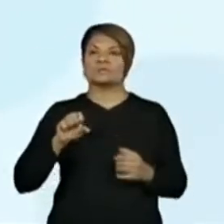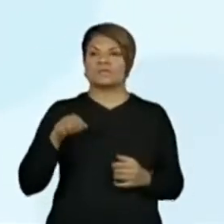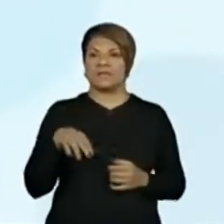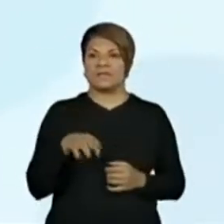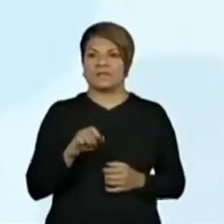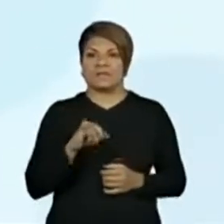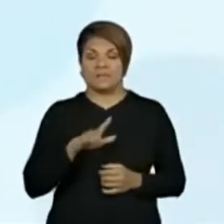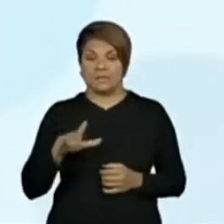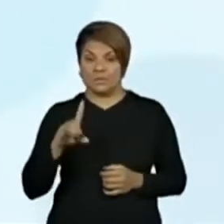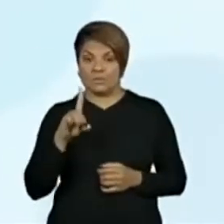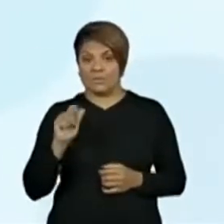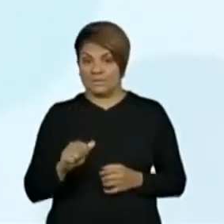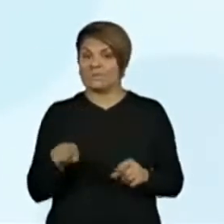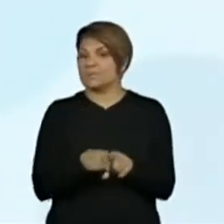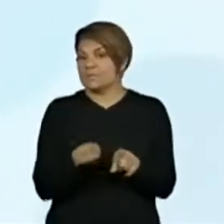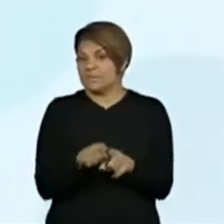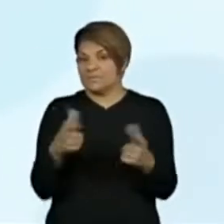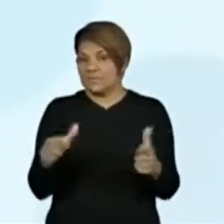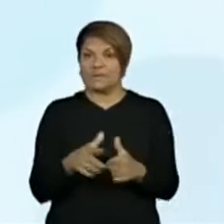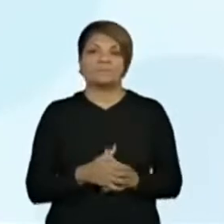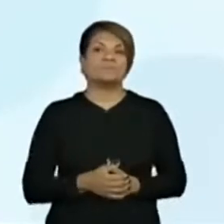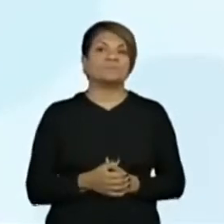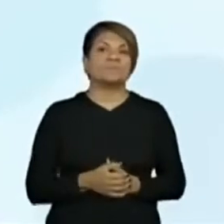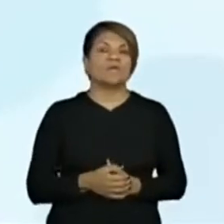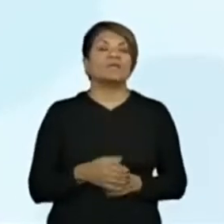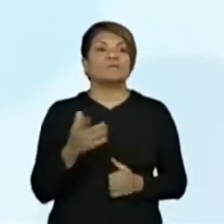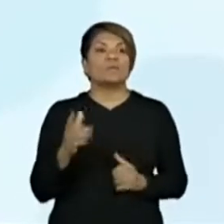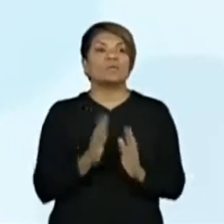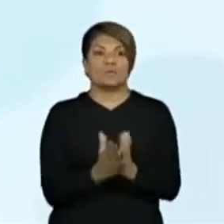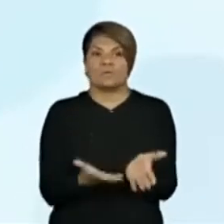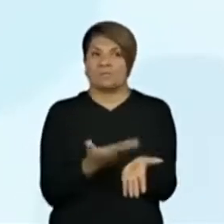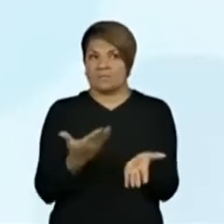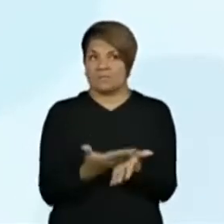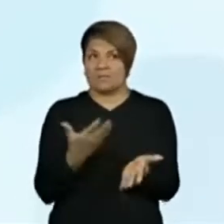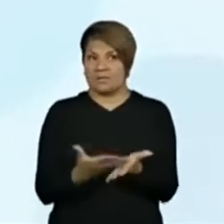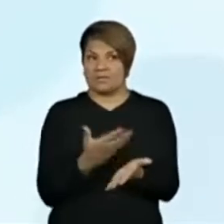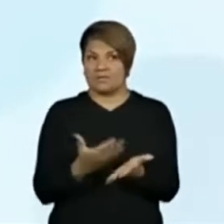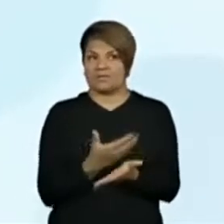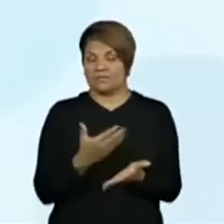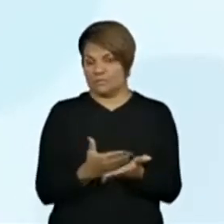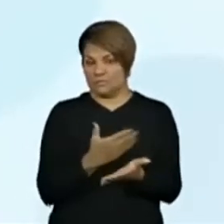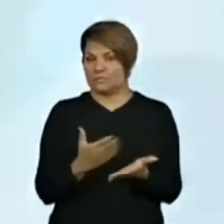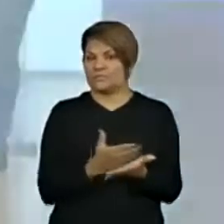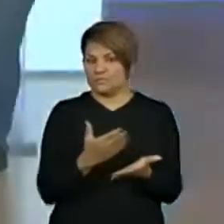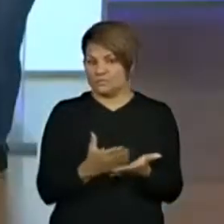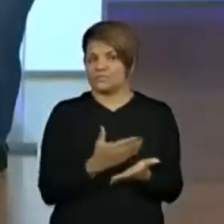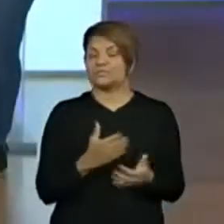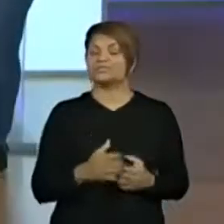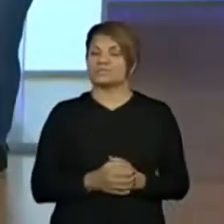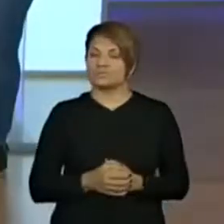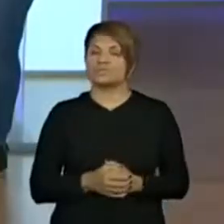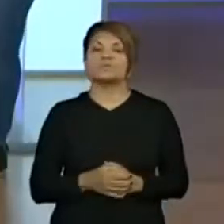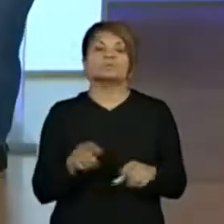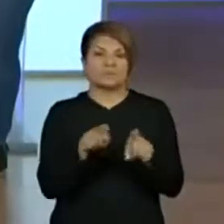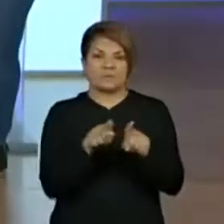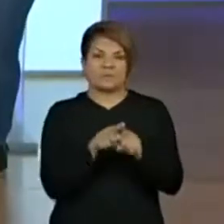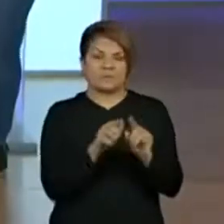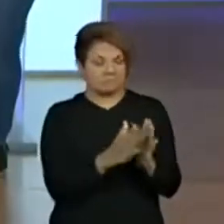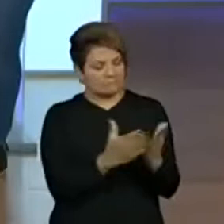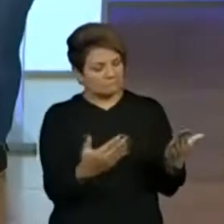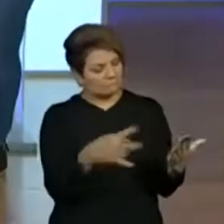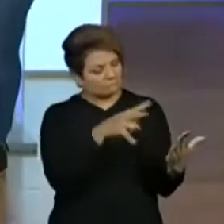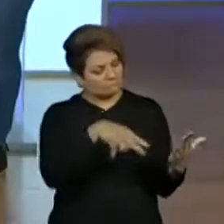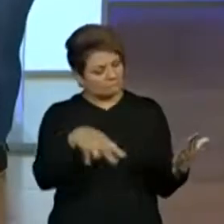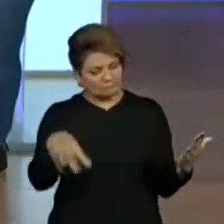livros culinários, como essa criança que a gente apresentou. Tem livros, né? E às vezes, só de olhar o livro, professora